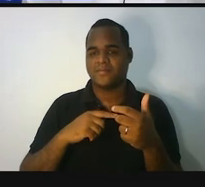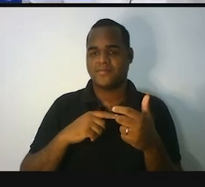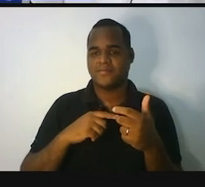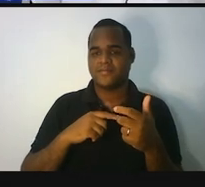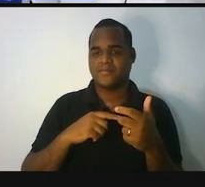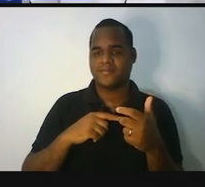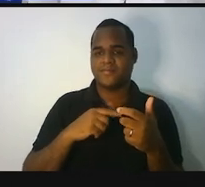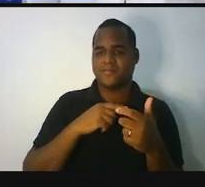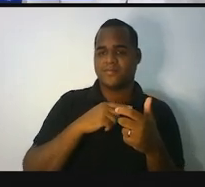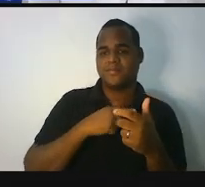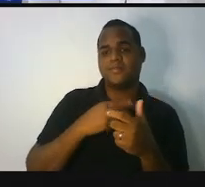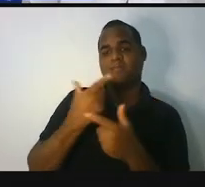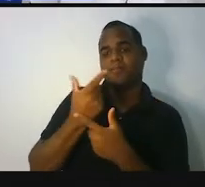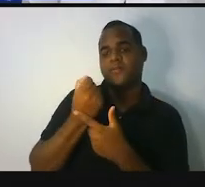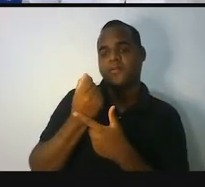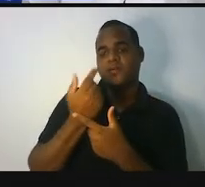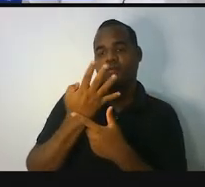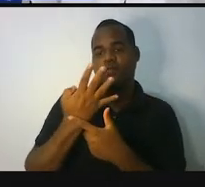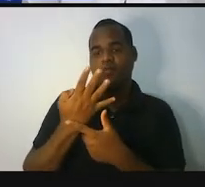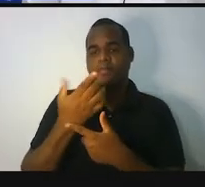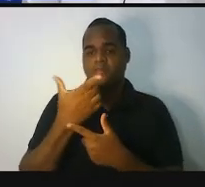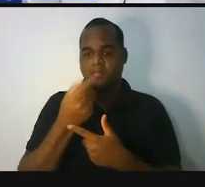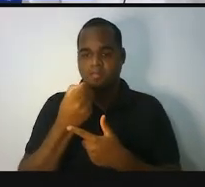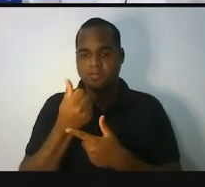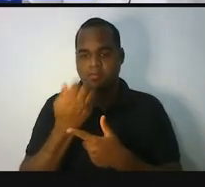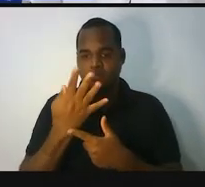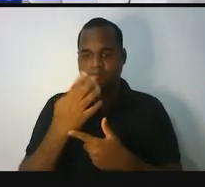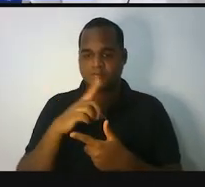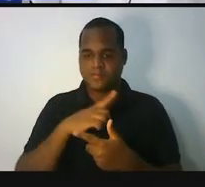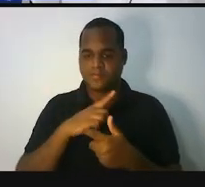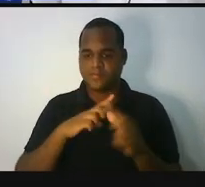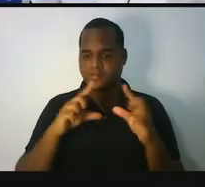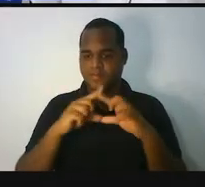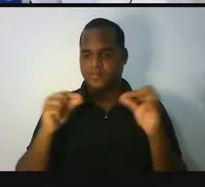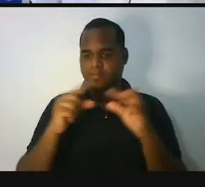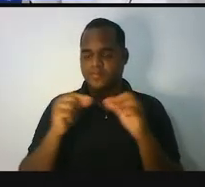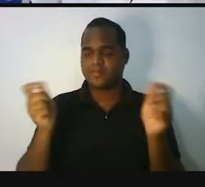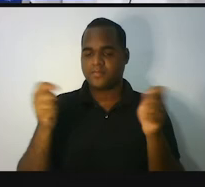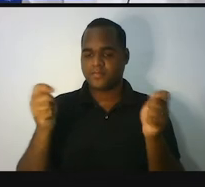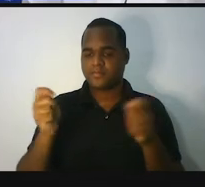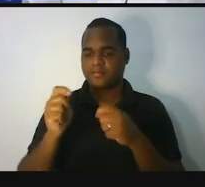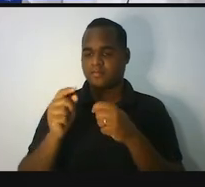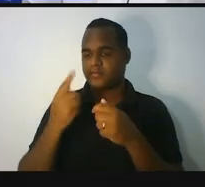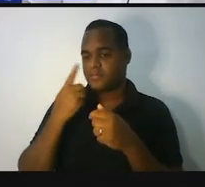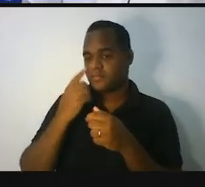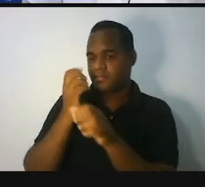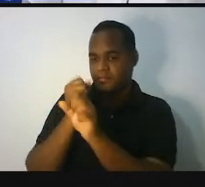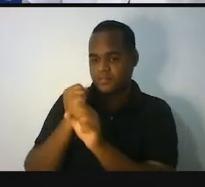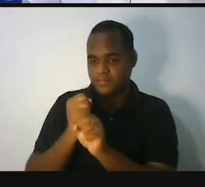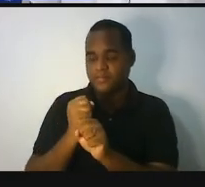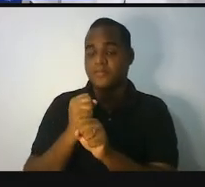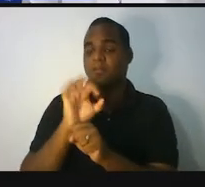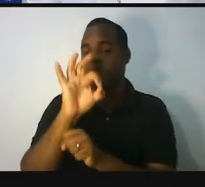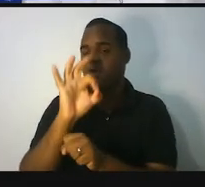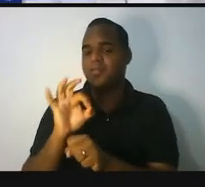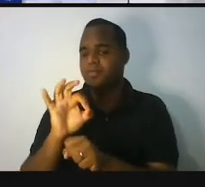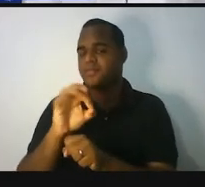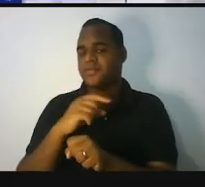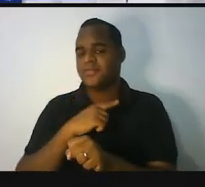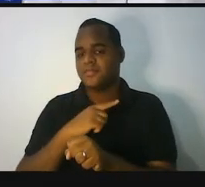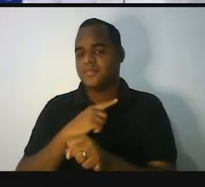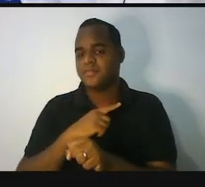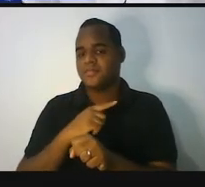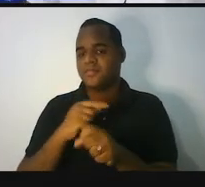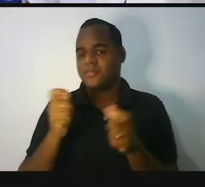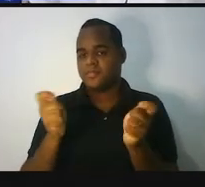também aí essa perguntinha para você tentar fazer e praticar um pouco mais do cálculo de porcentagem, tá